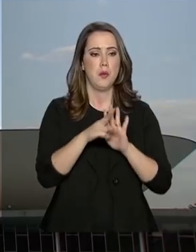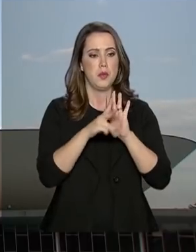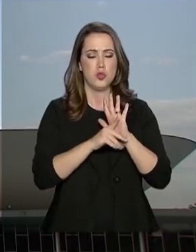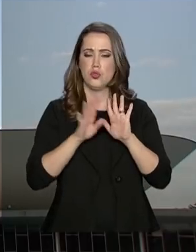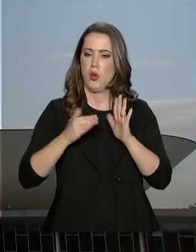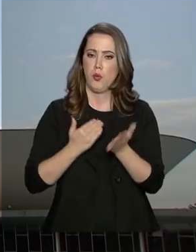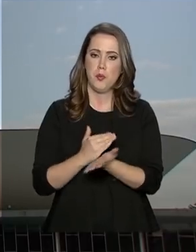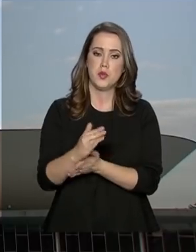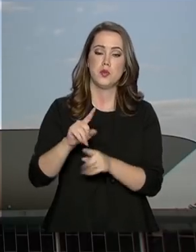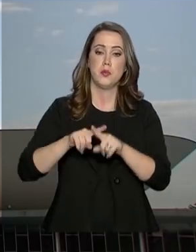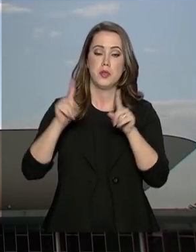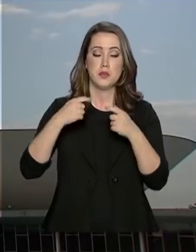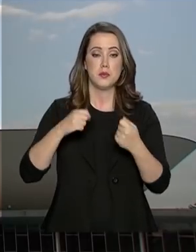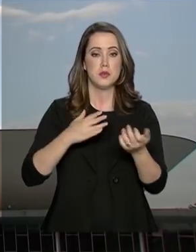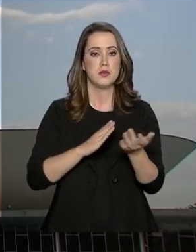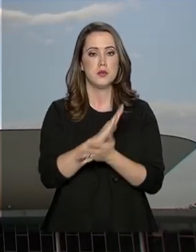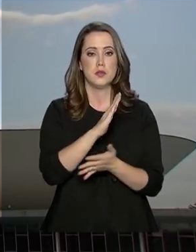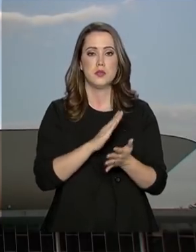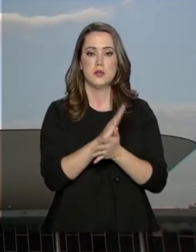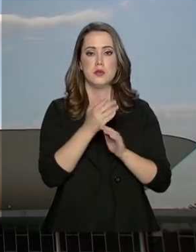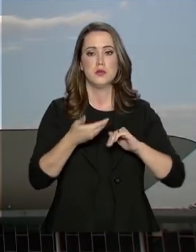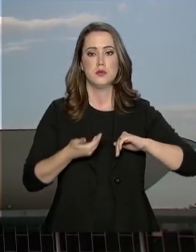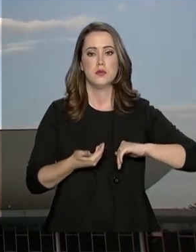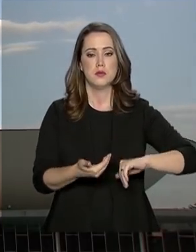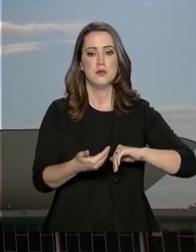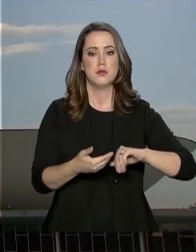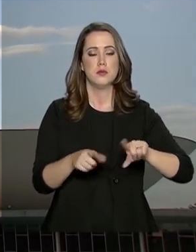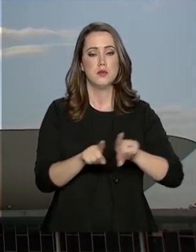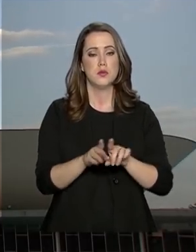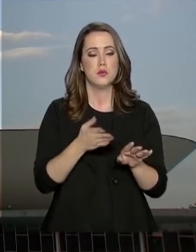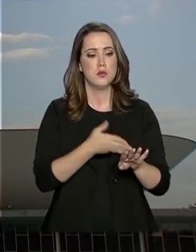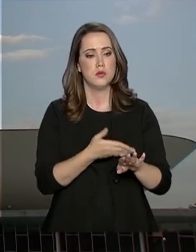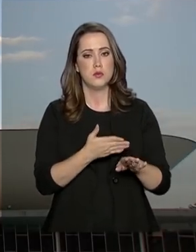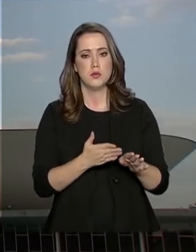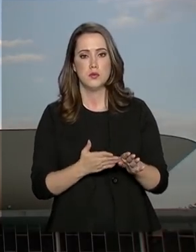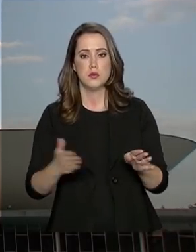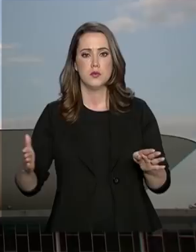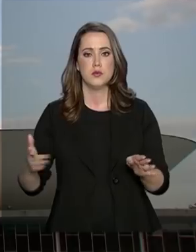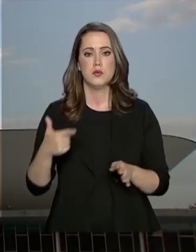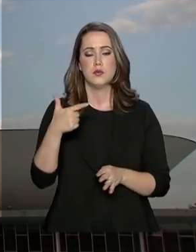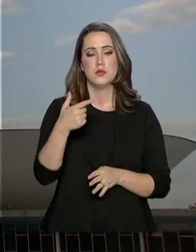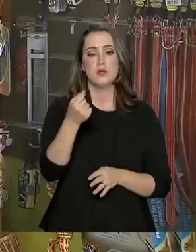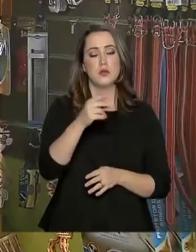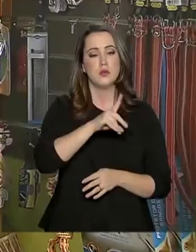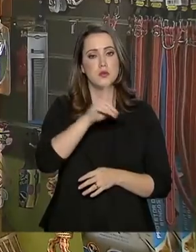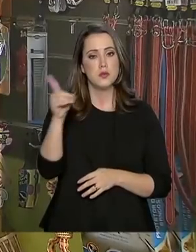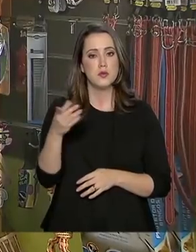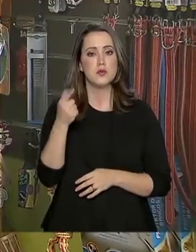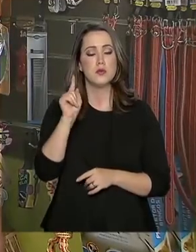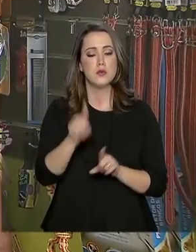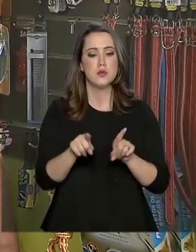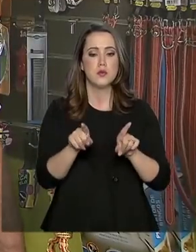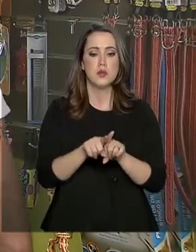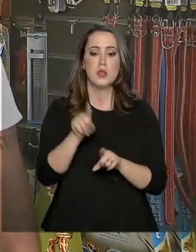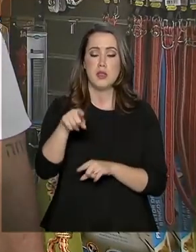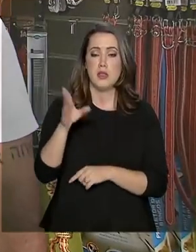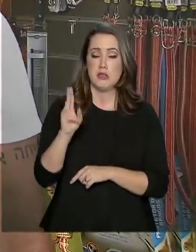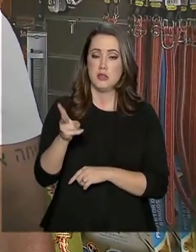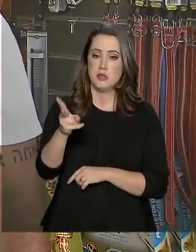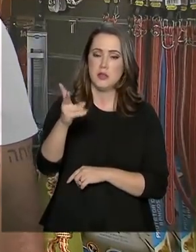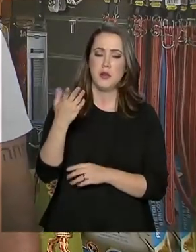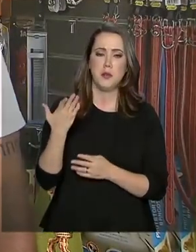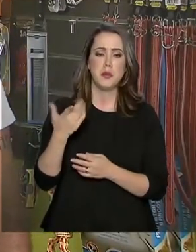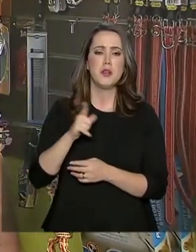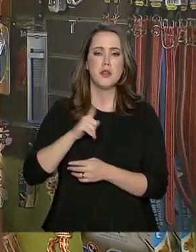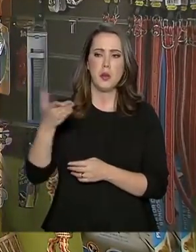imediata, mas precisa ser aprovada pelo Congresso Nacional num prazo de 120 dias. Ricardo, que costuma receber com